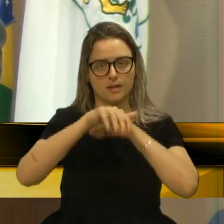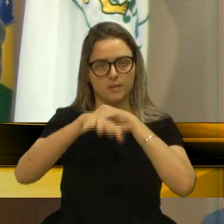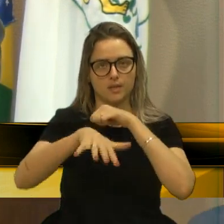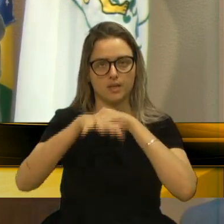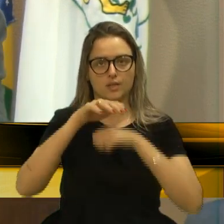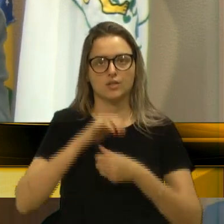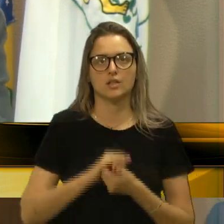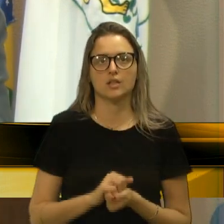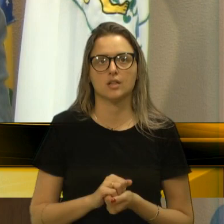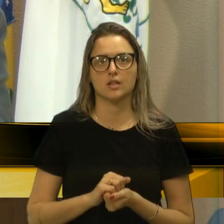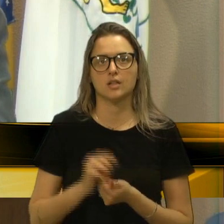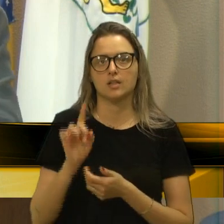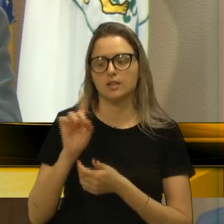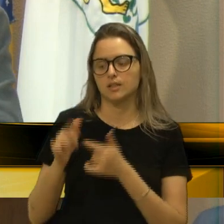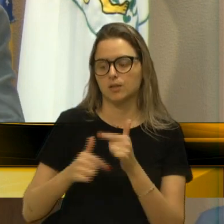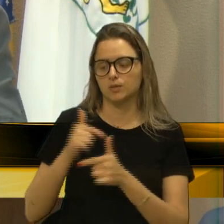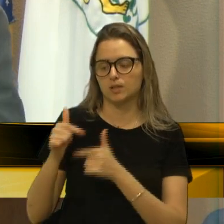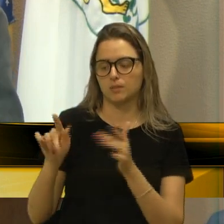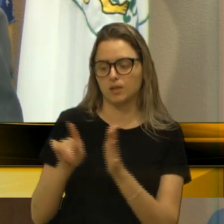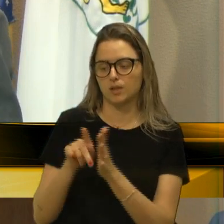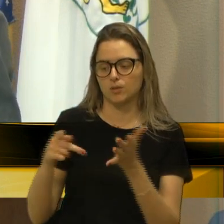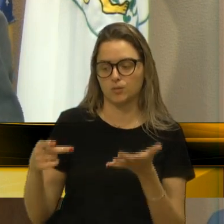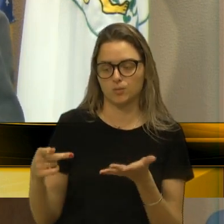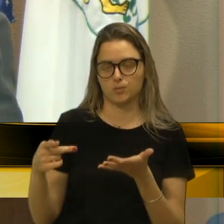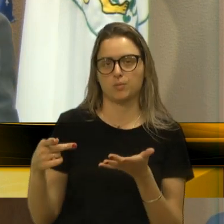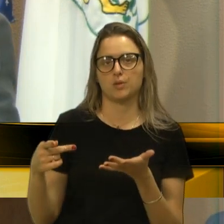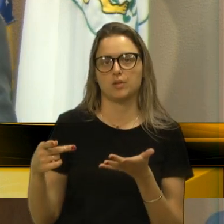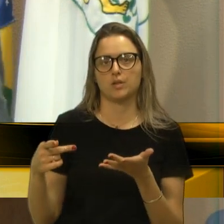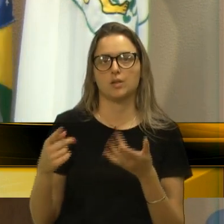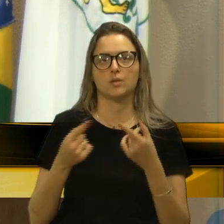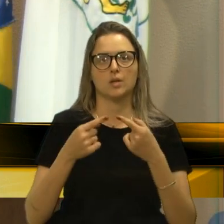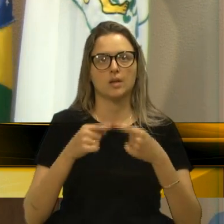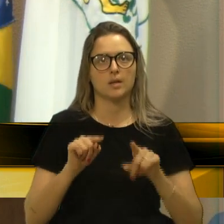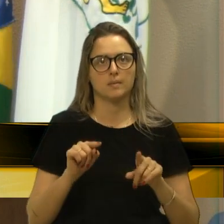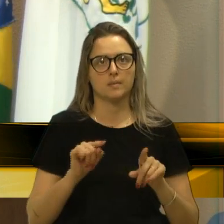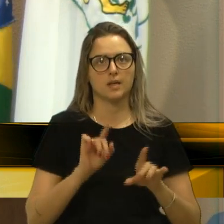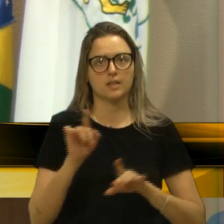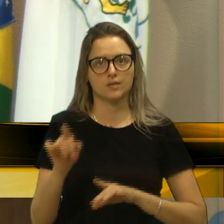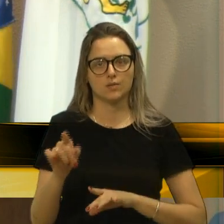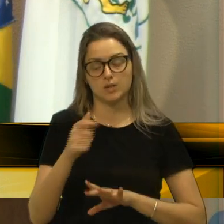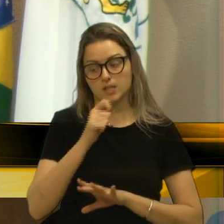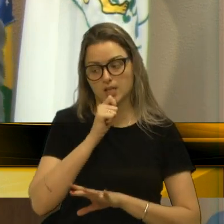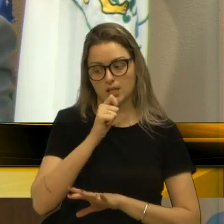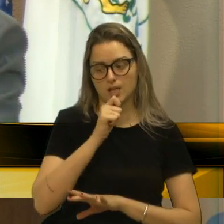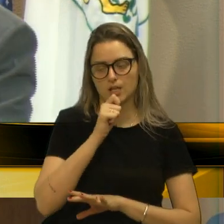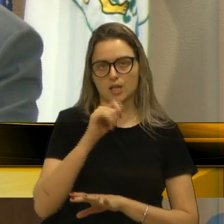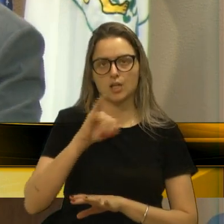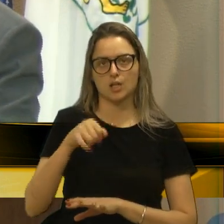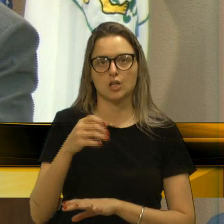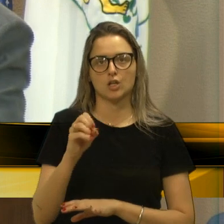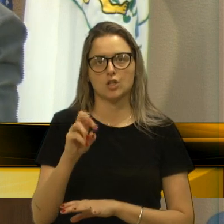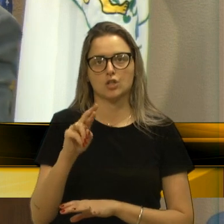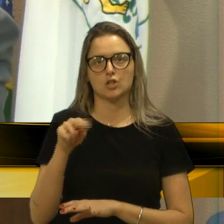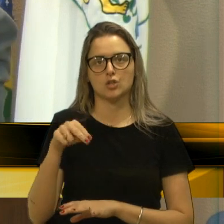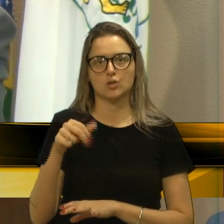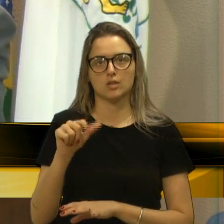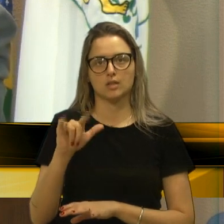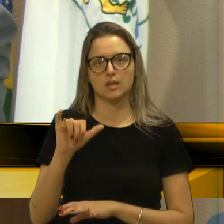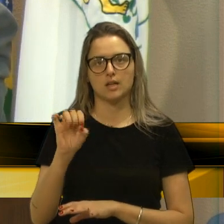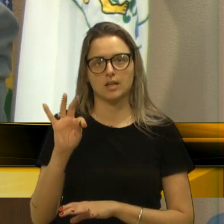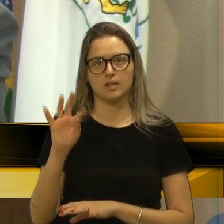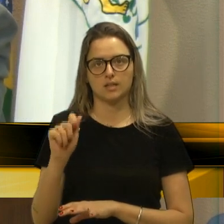Não trabalhou nesse jornal aqui, mas o senhor é jornalista, né? Jornalista, o senhor sabe.